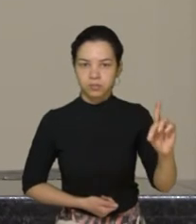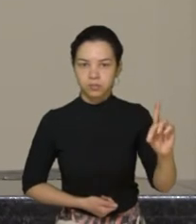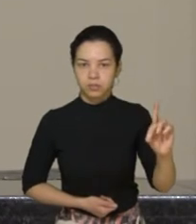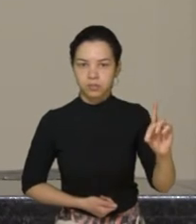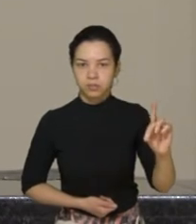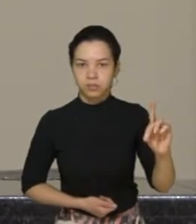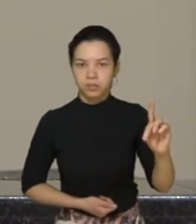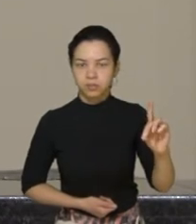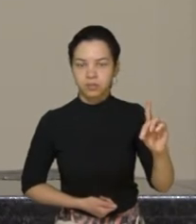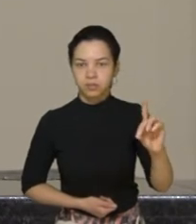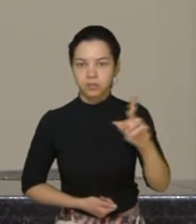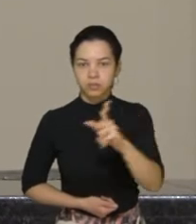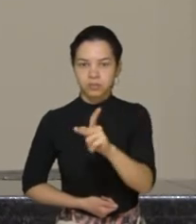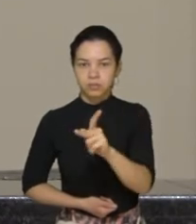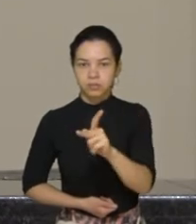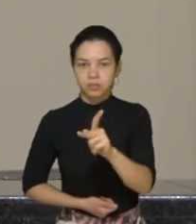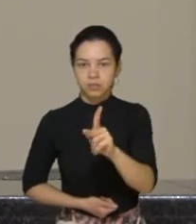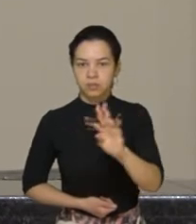PT,